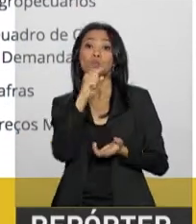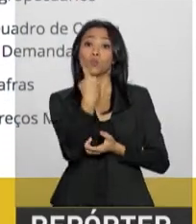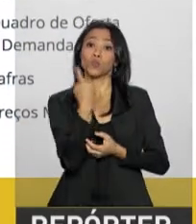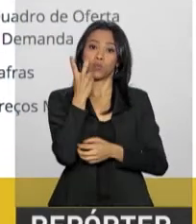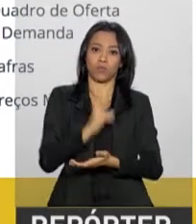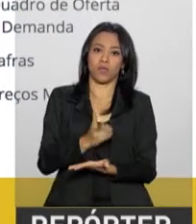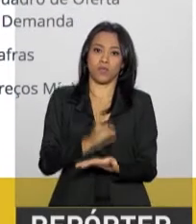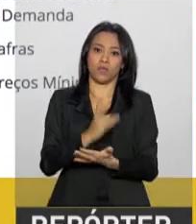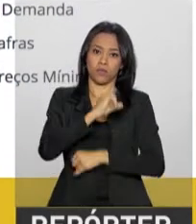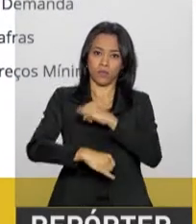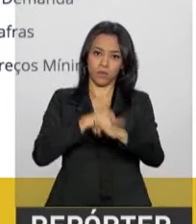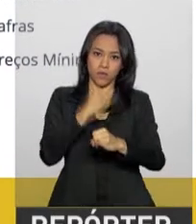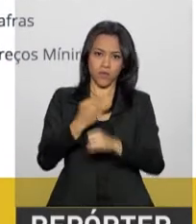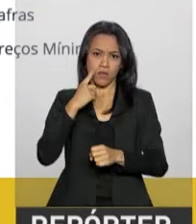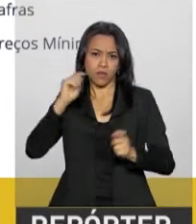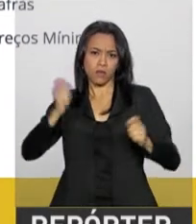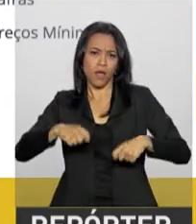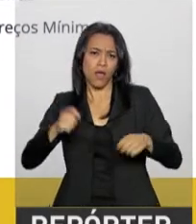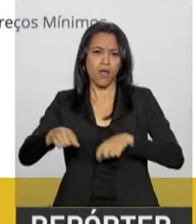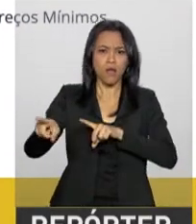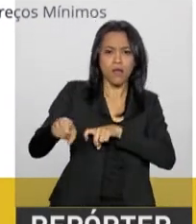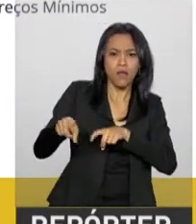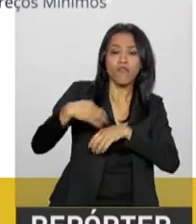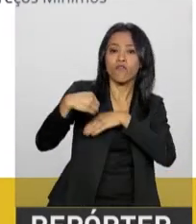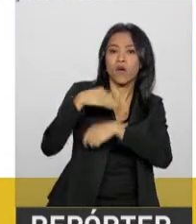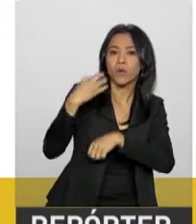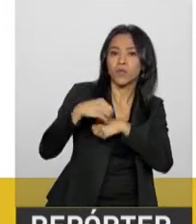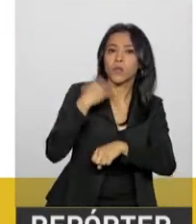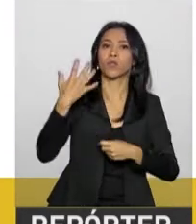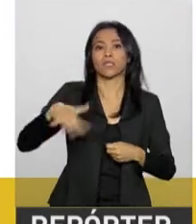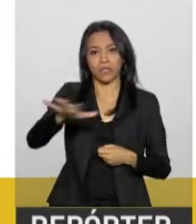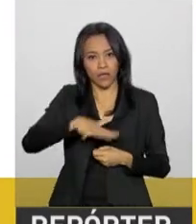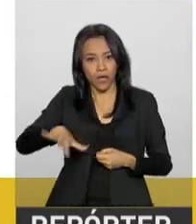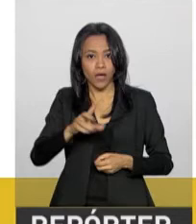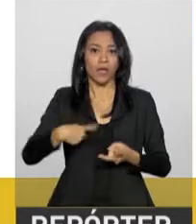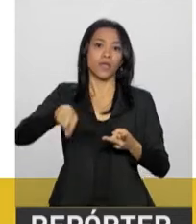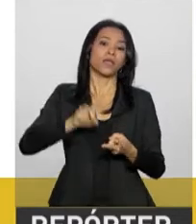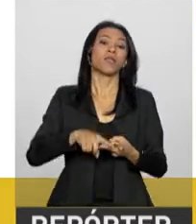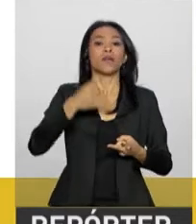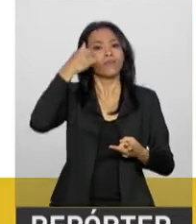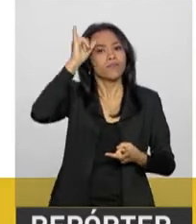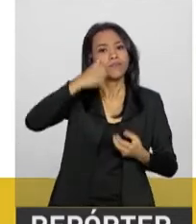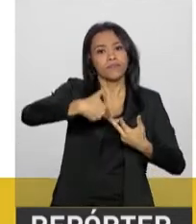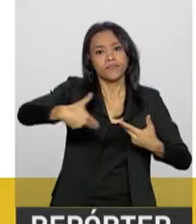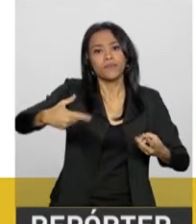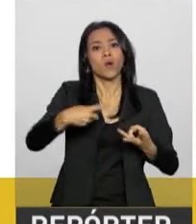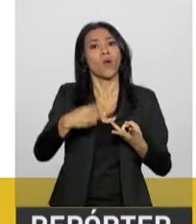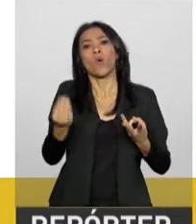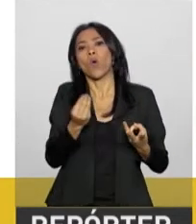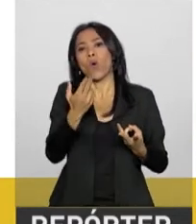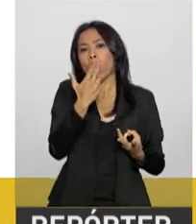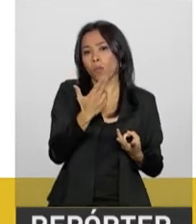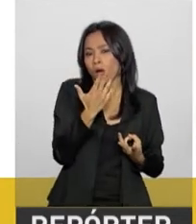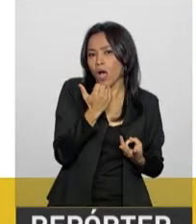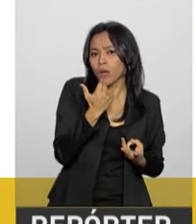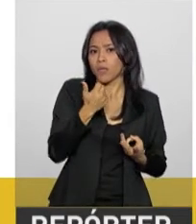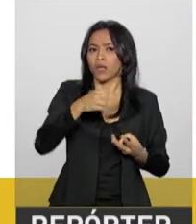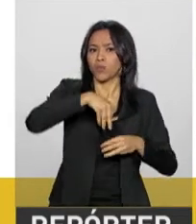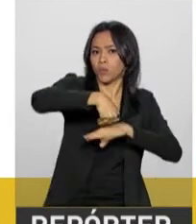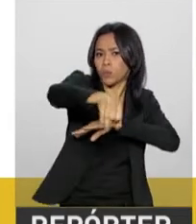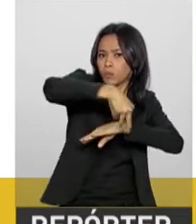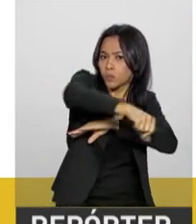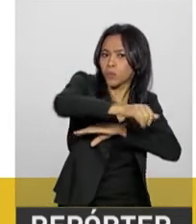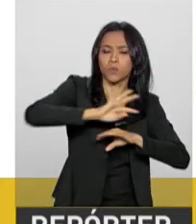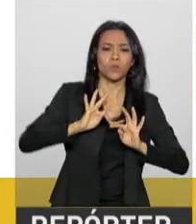Observatório Agrícola, é possível ter informações relacionadas à agropecuária, ao abastecimento e à segurança alimentar e nutricional,